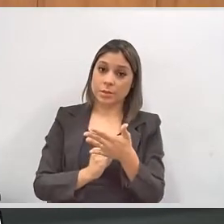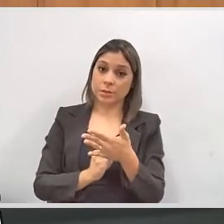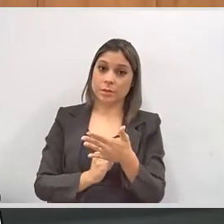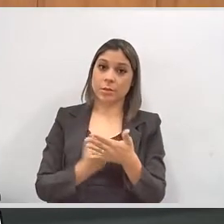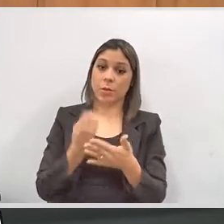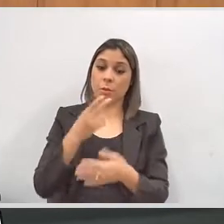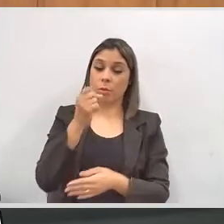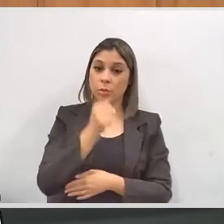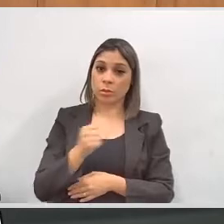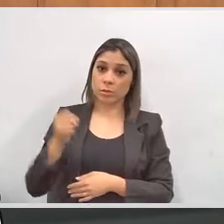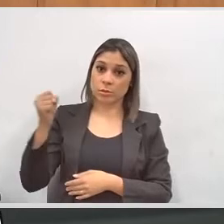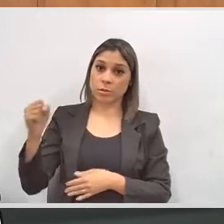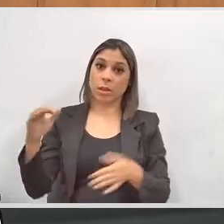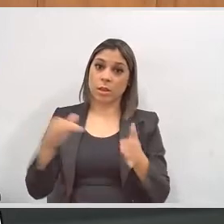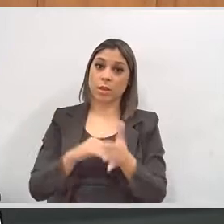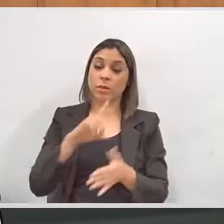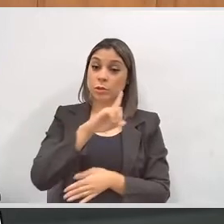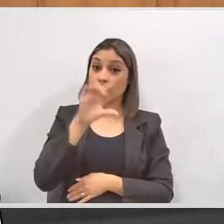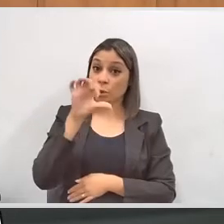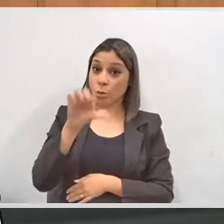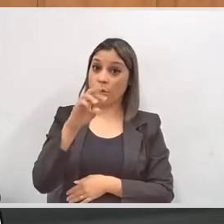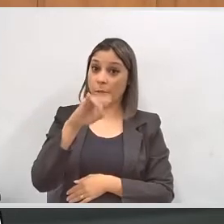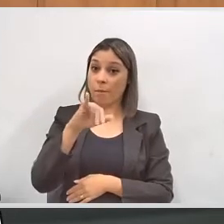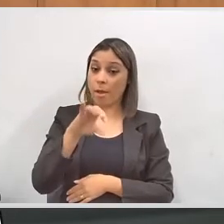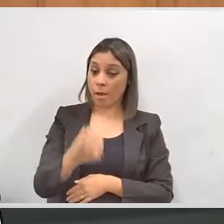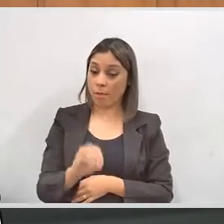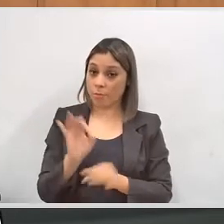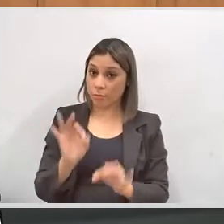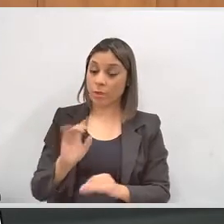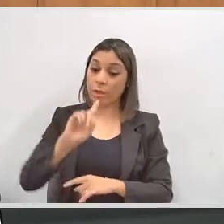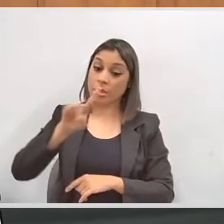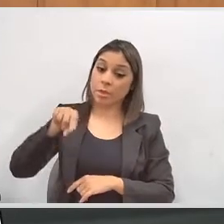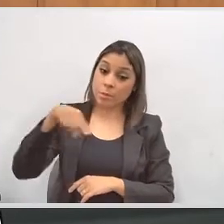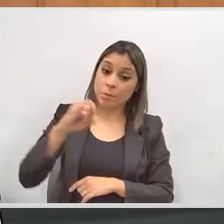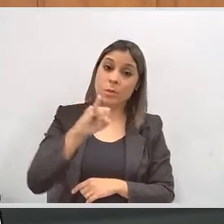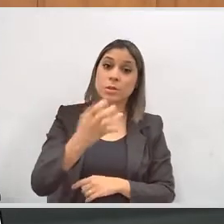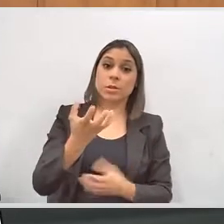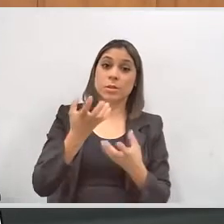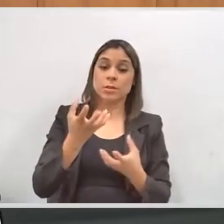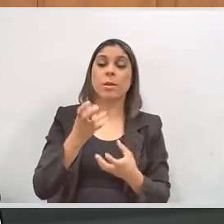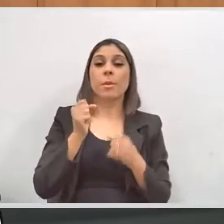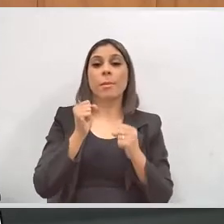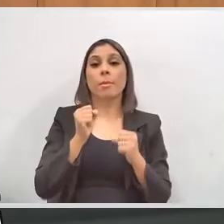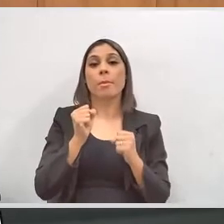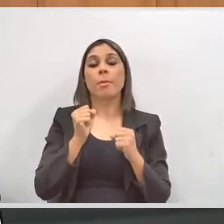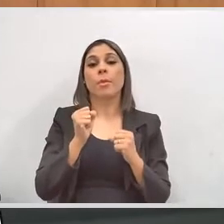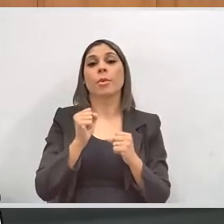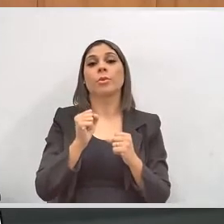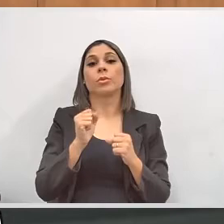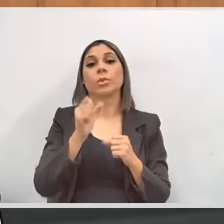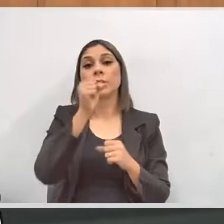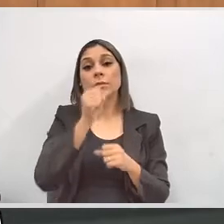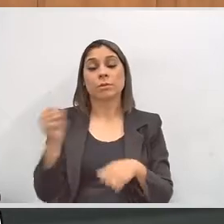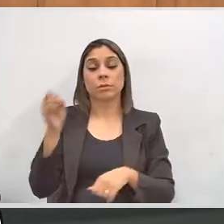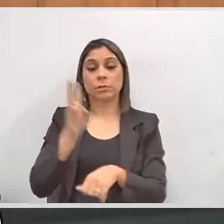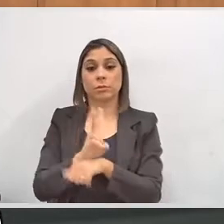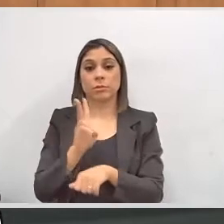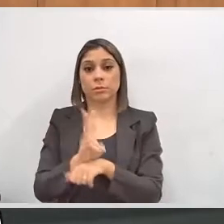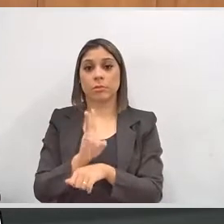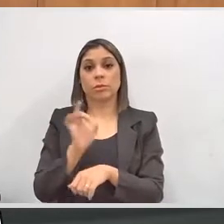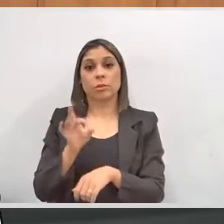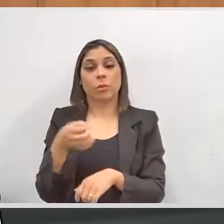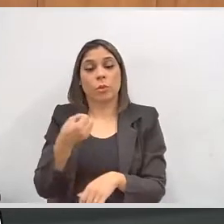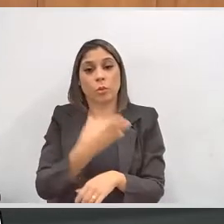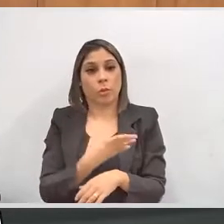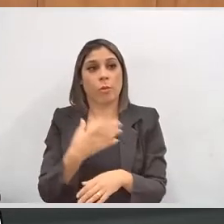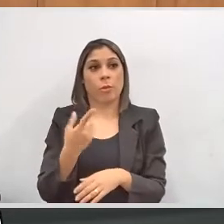inscrição ou transferência até o dia 9 de maio. Depois, se desejar, terá uma nova oportunidade para uma transferência